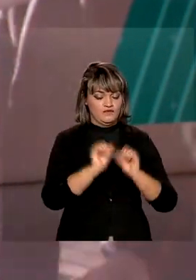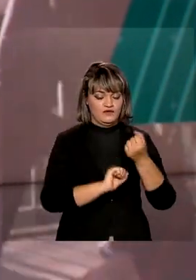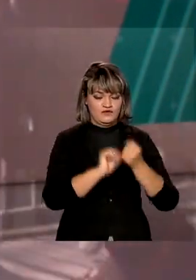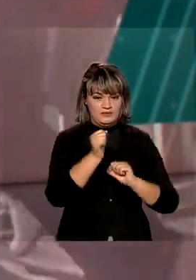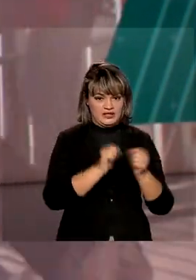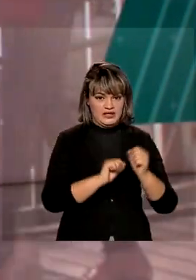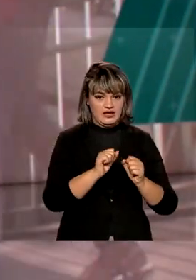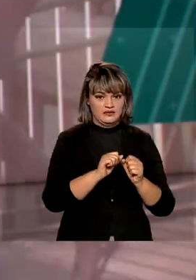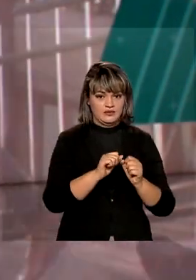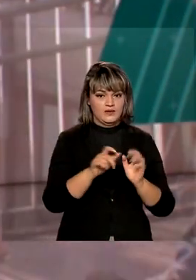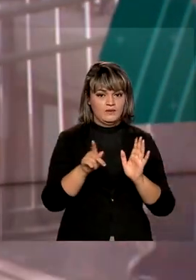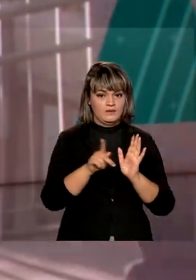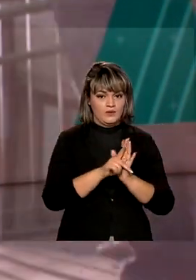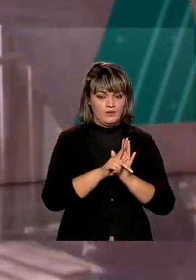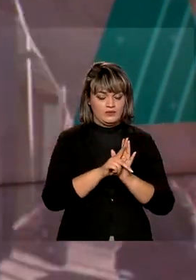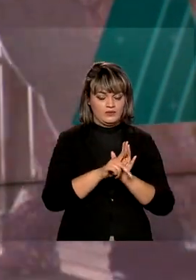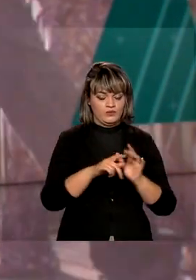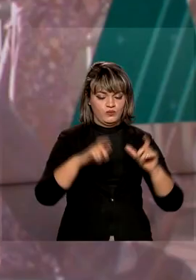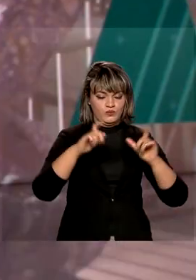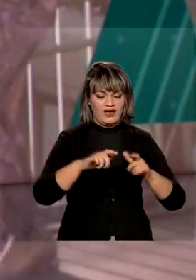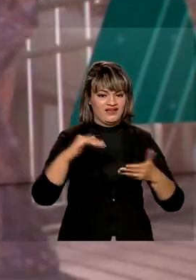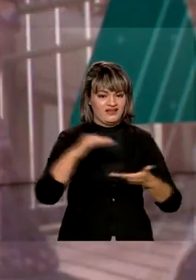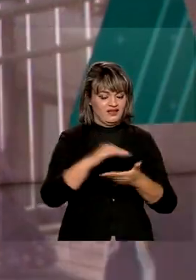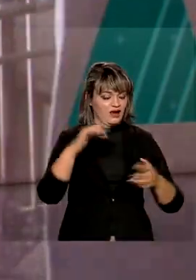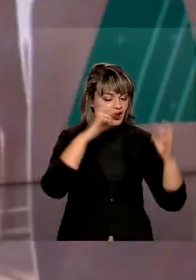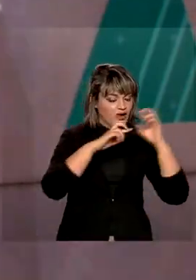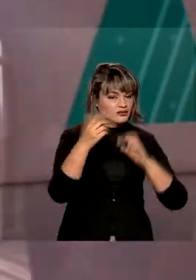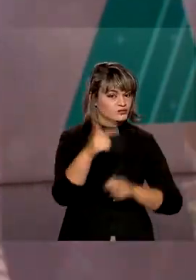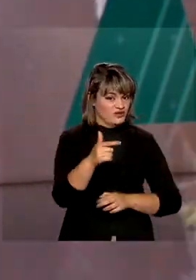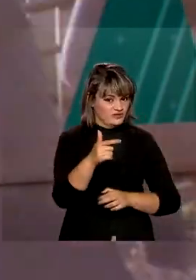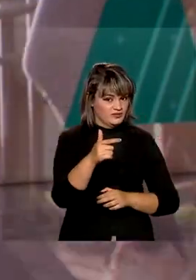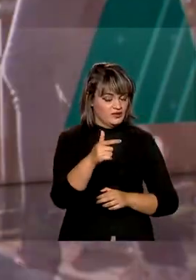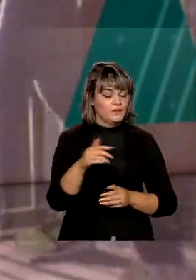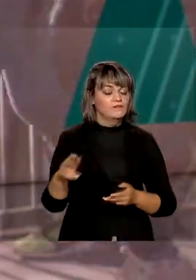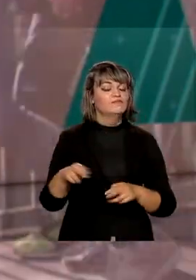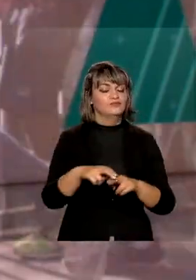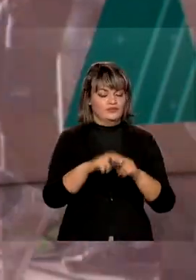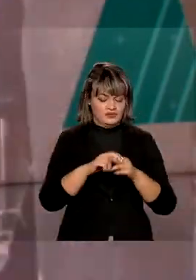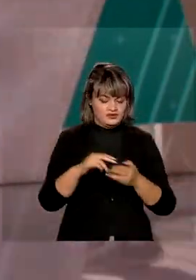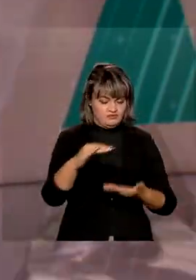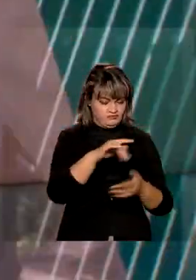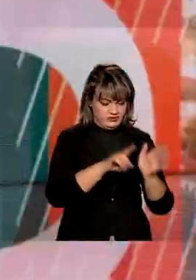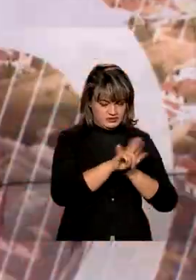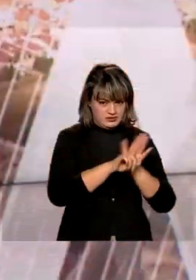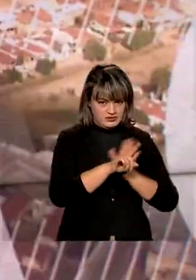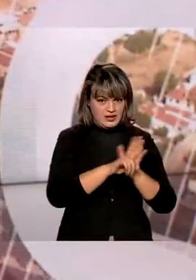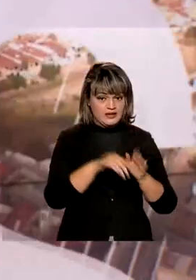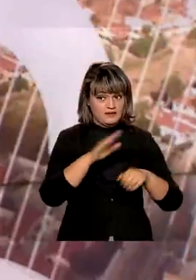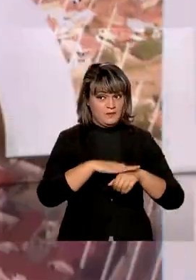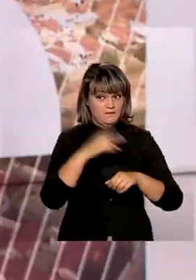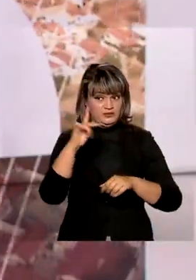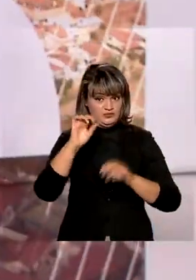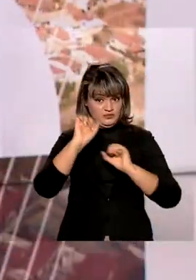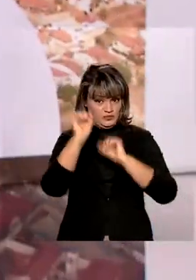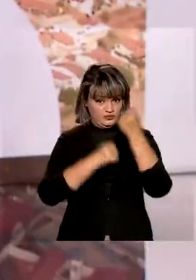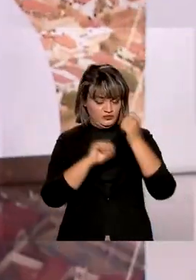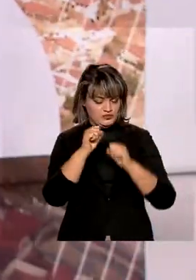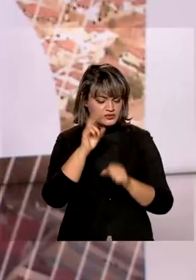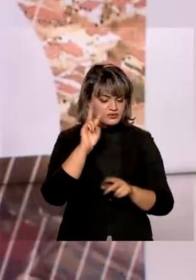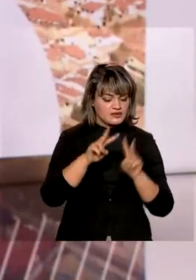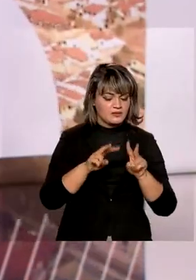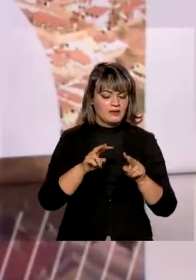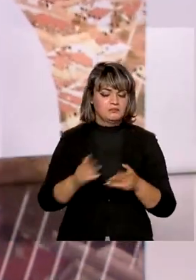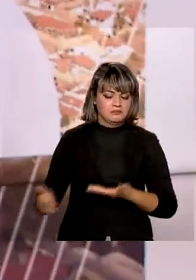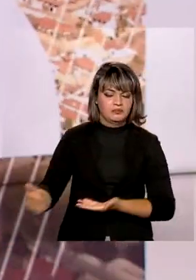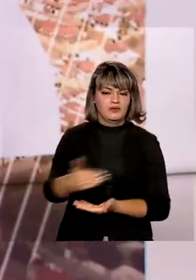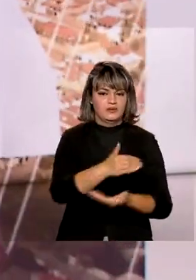envasados em local não inspecionado pela agência. Caberá aos importadores a adoção dos procedimentos para recolher os